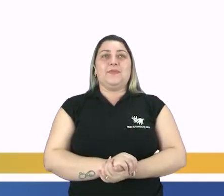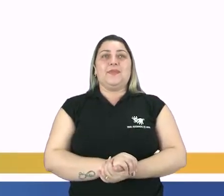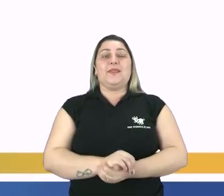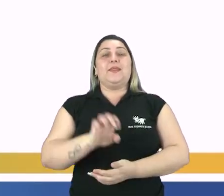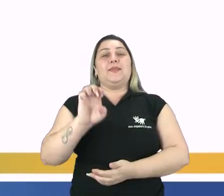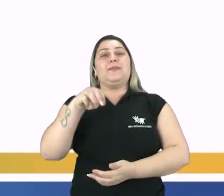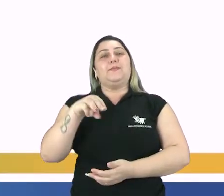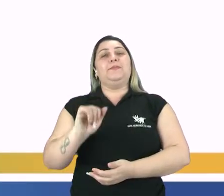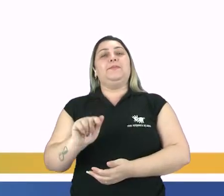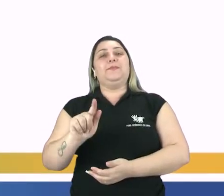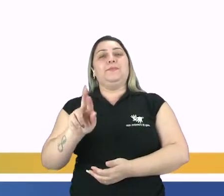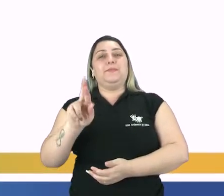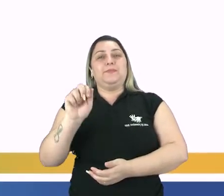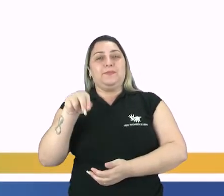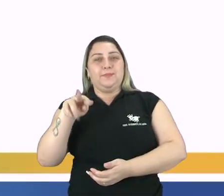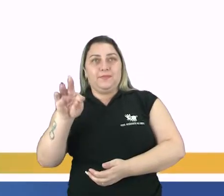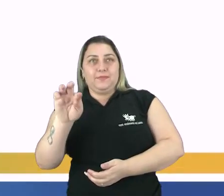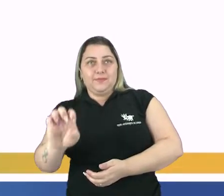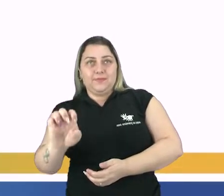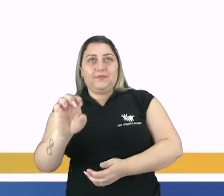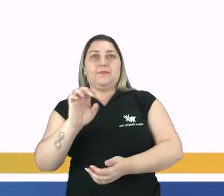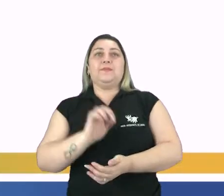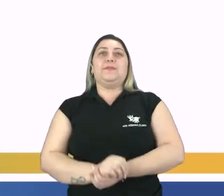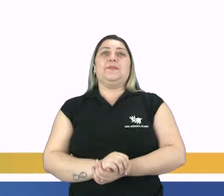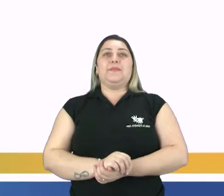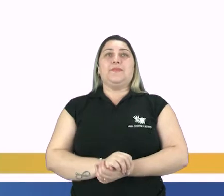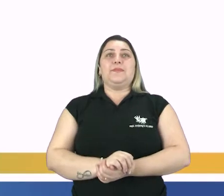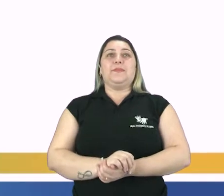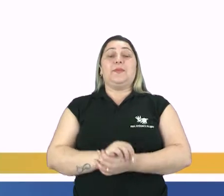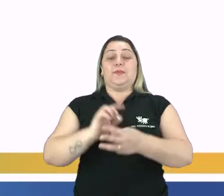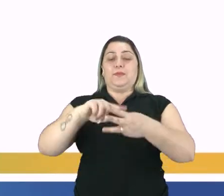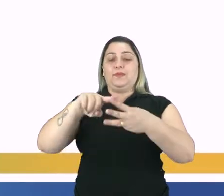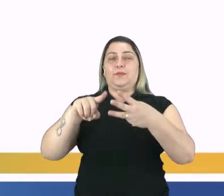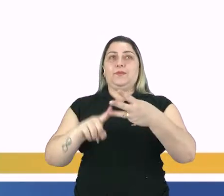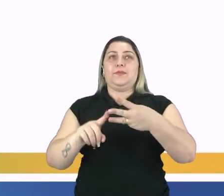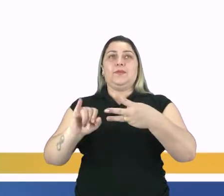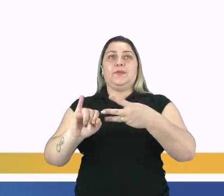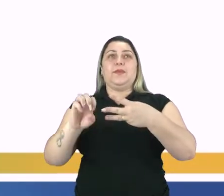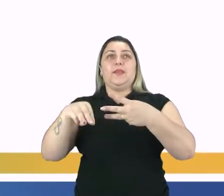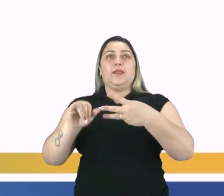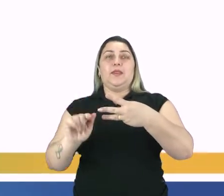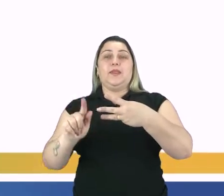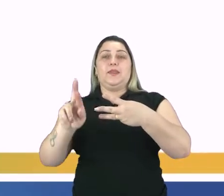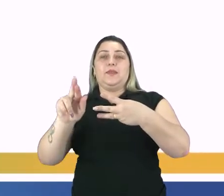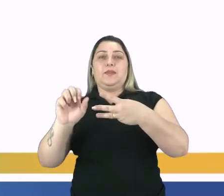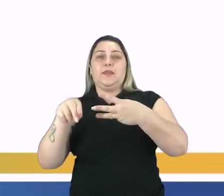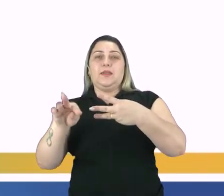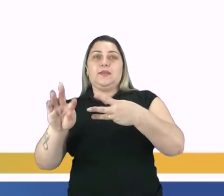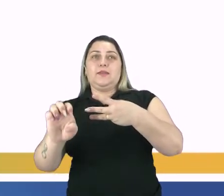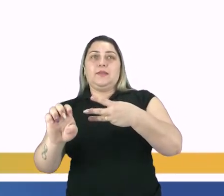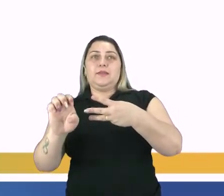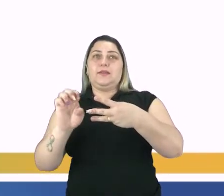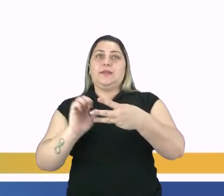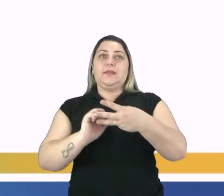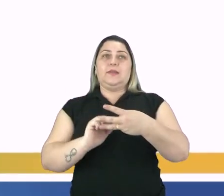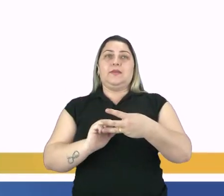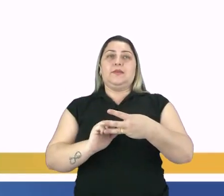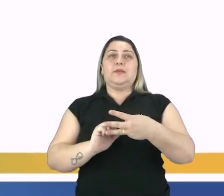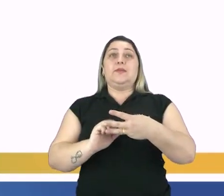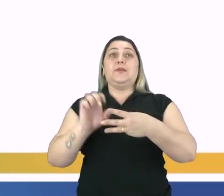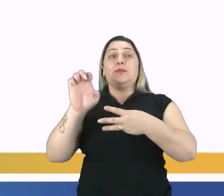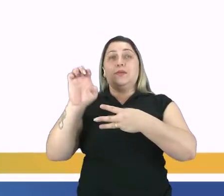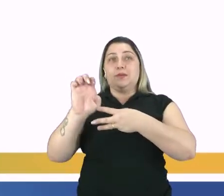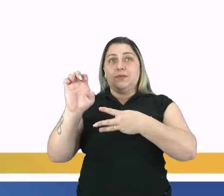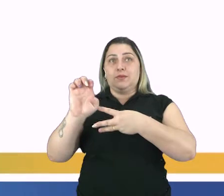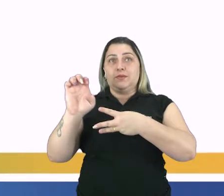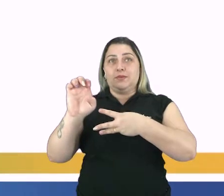Emigrante, tem emigrante, imigrante e migrante. Emigrante com E é a pessoa